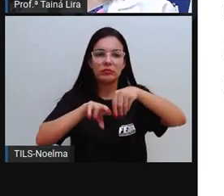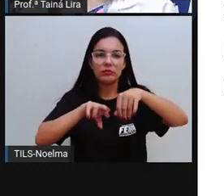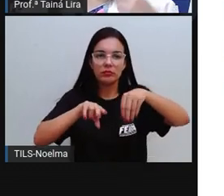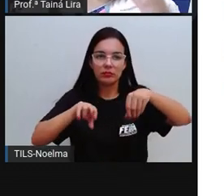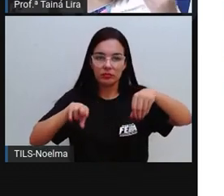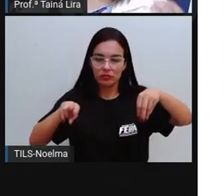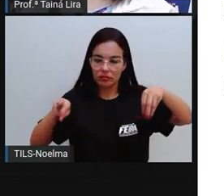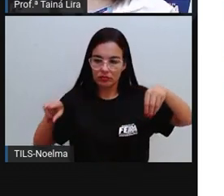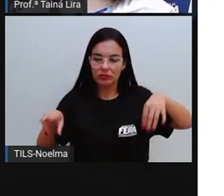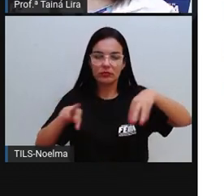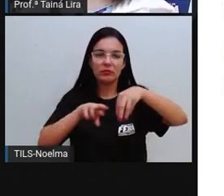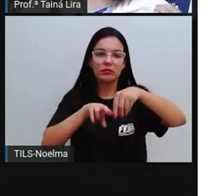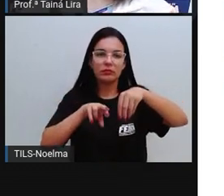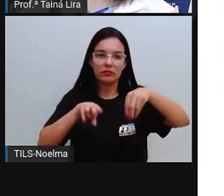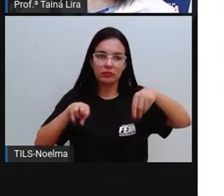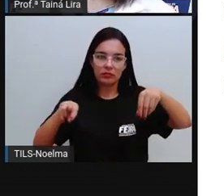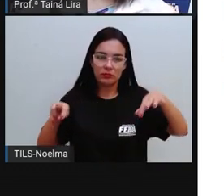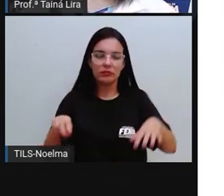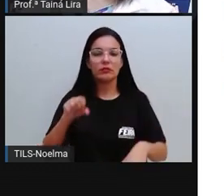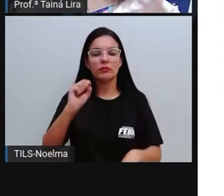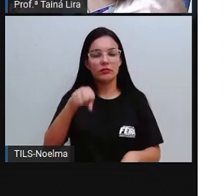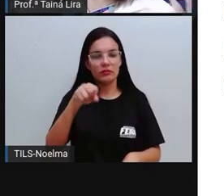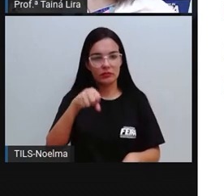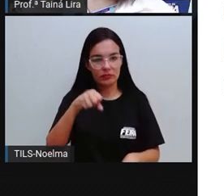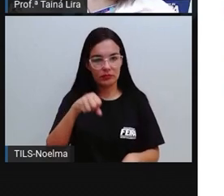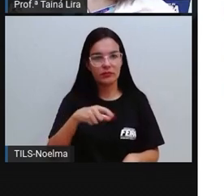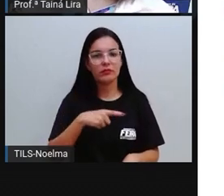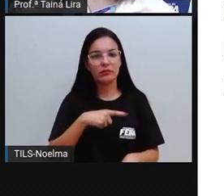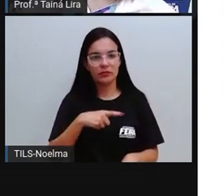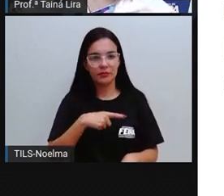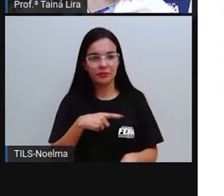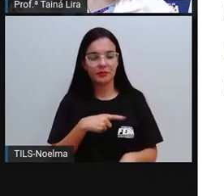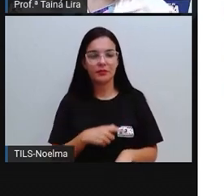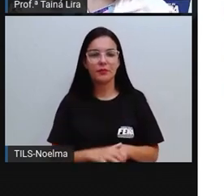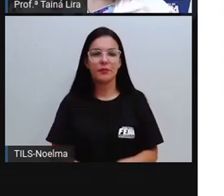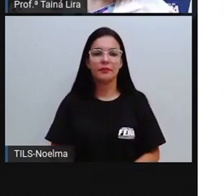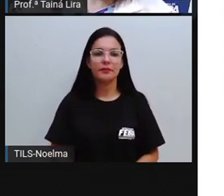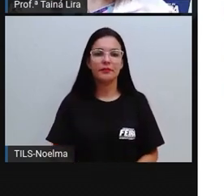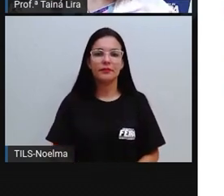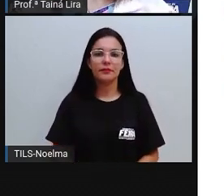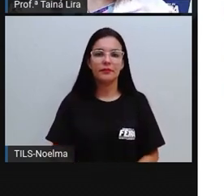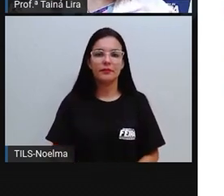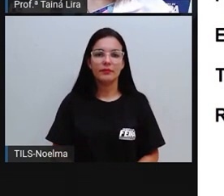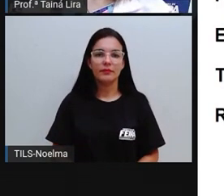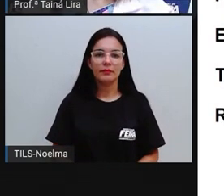então existe também o extrativismo das pedras preciosas, tá bom?